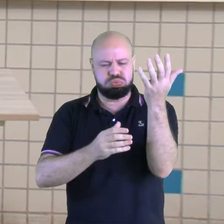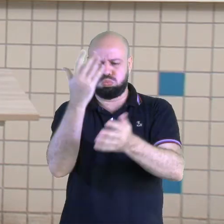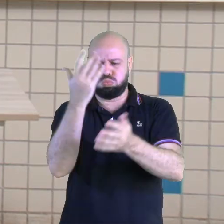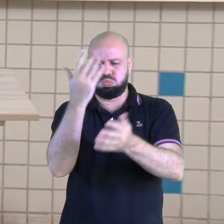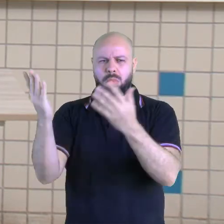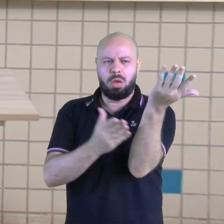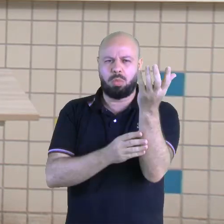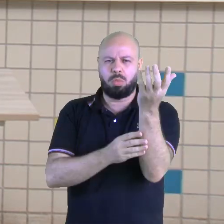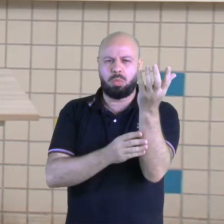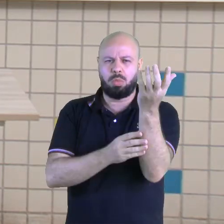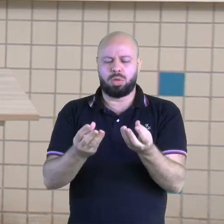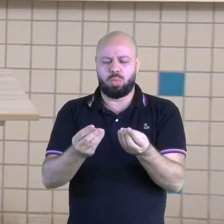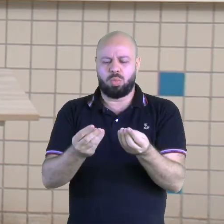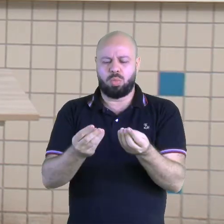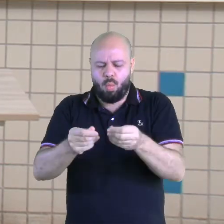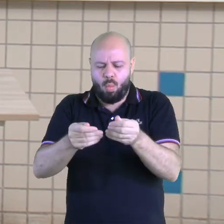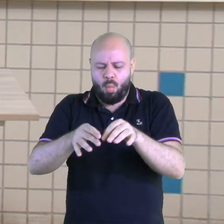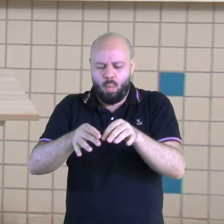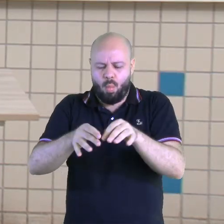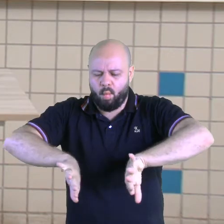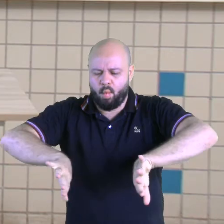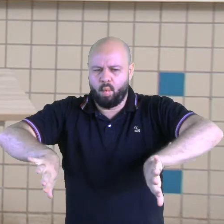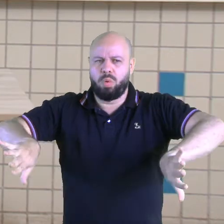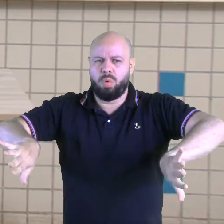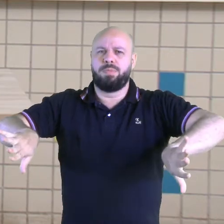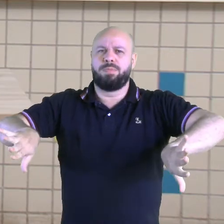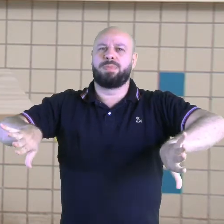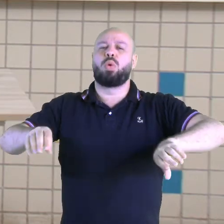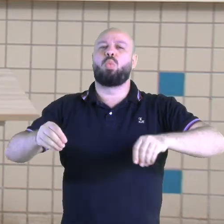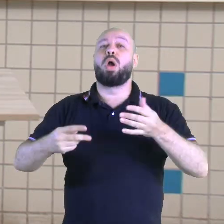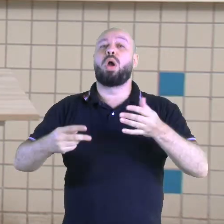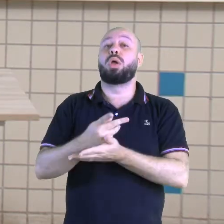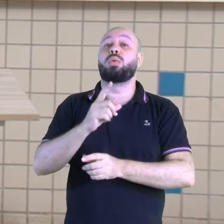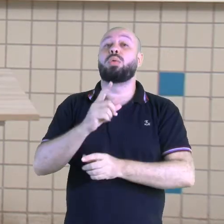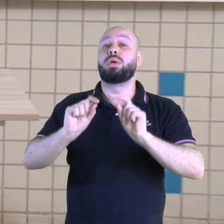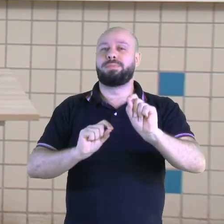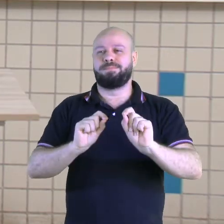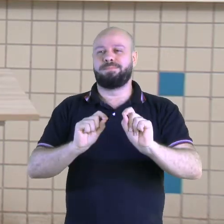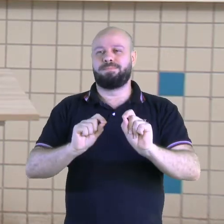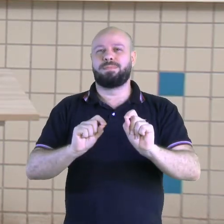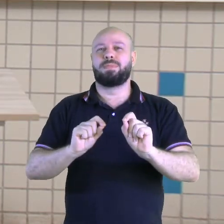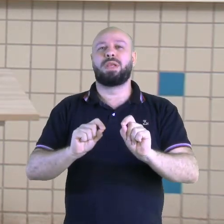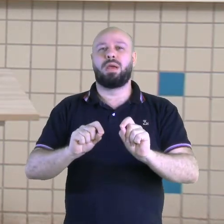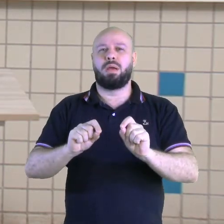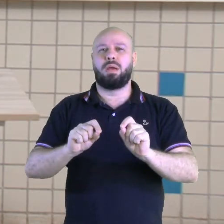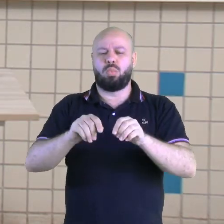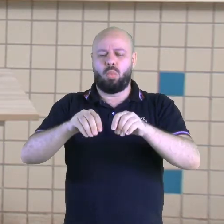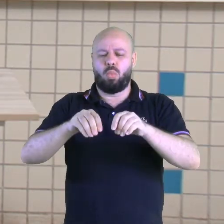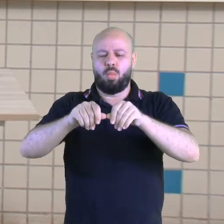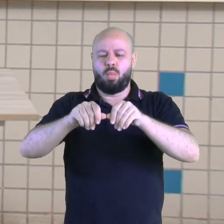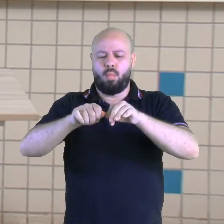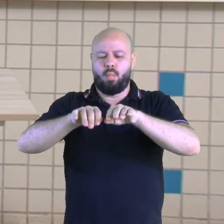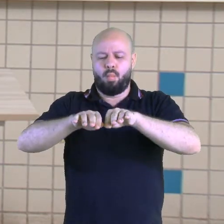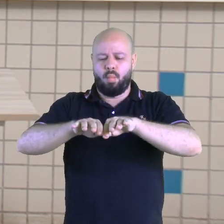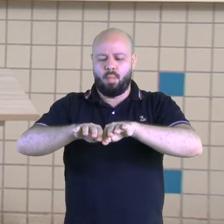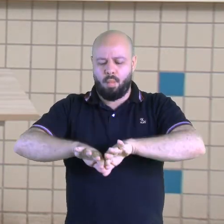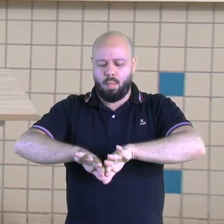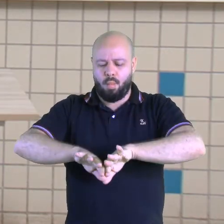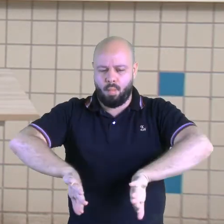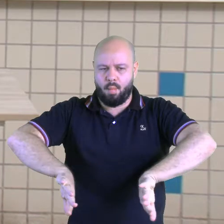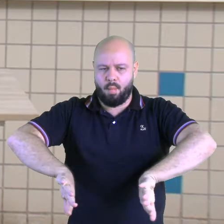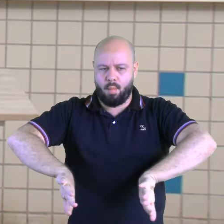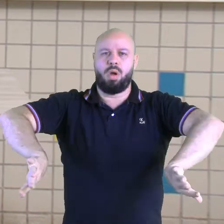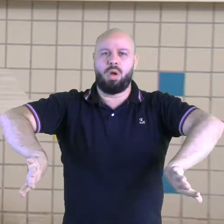o solo, removendo, vai acontecer o quê? A erosão, não é mesmo? E aí o solo vai ficar